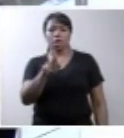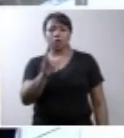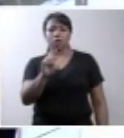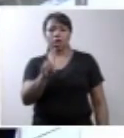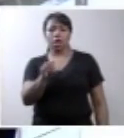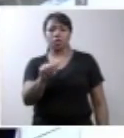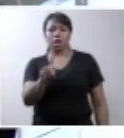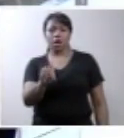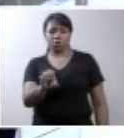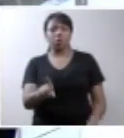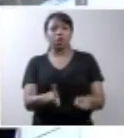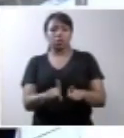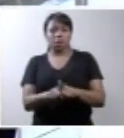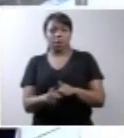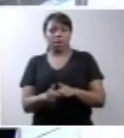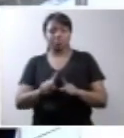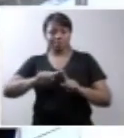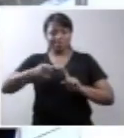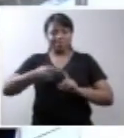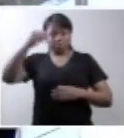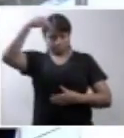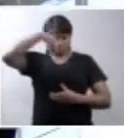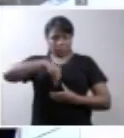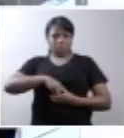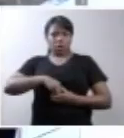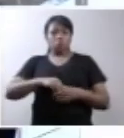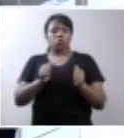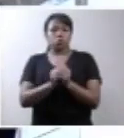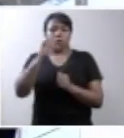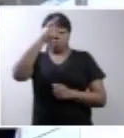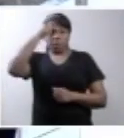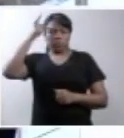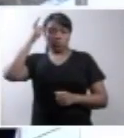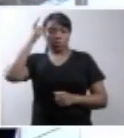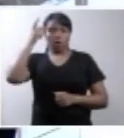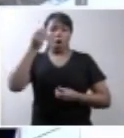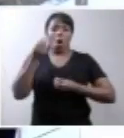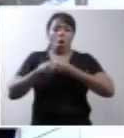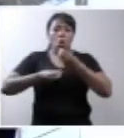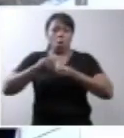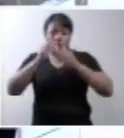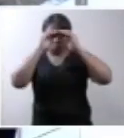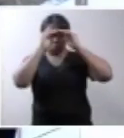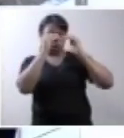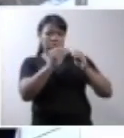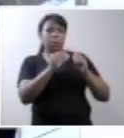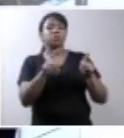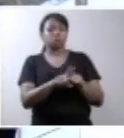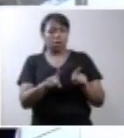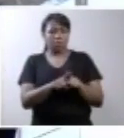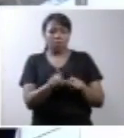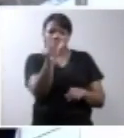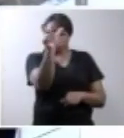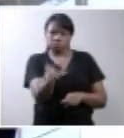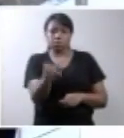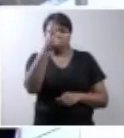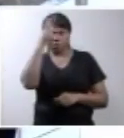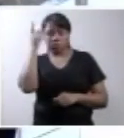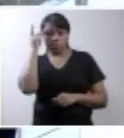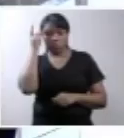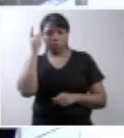trata o ser humano intraútero como um paciente que é, como todo o respeito que merece o ser humano.